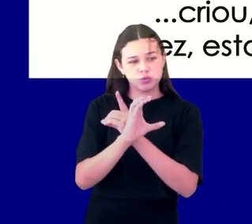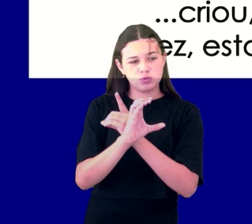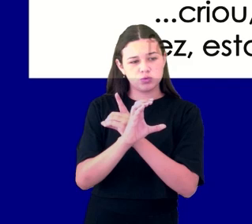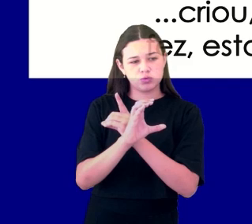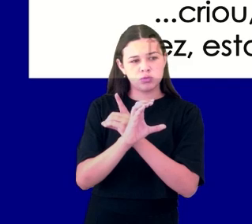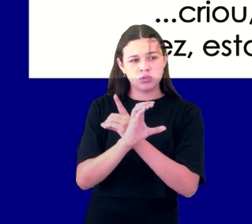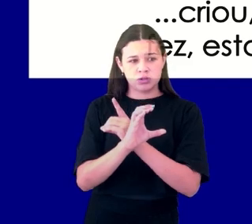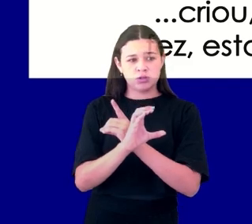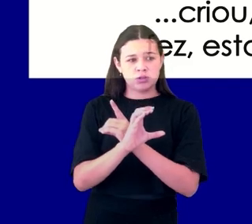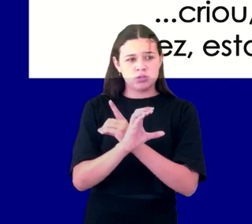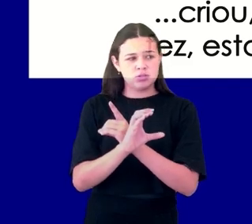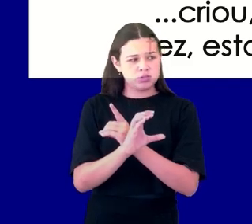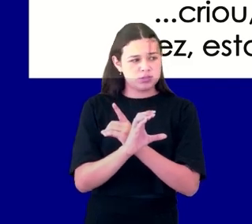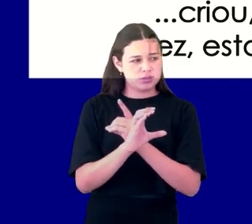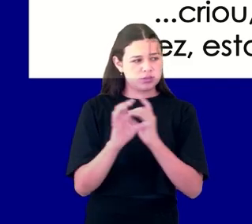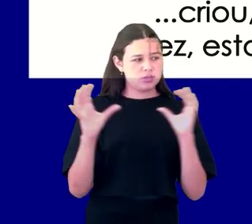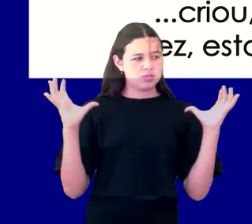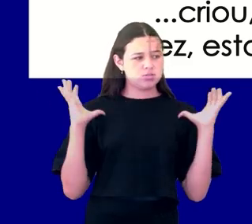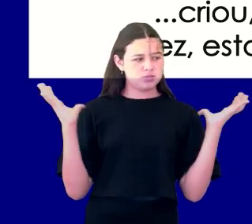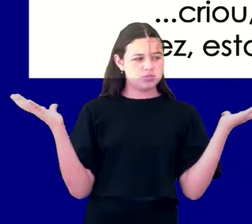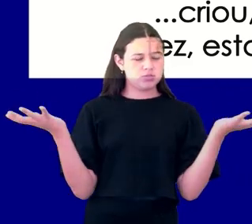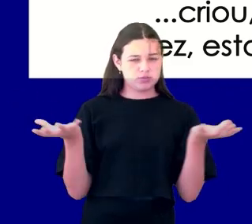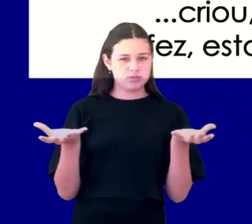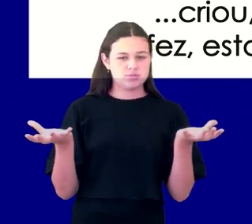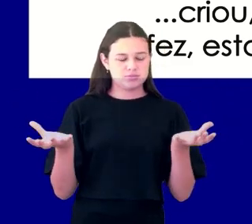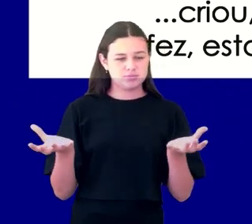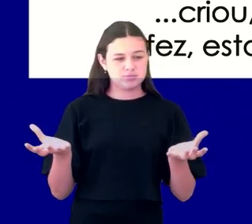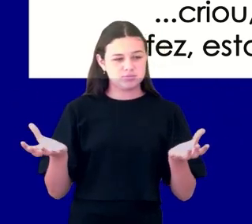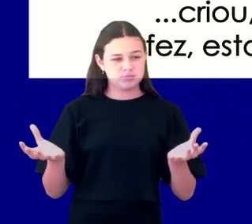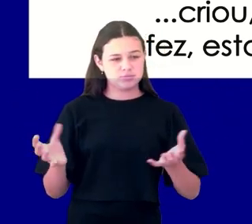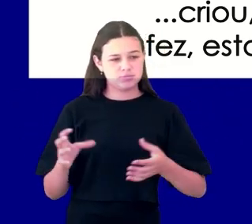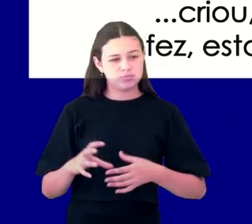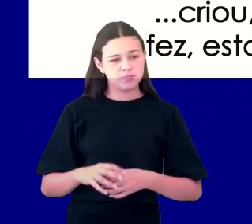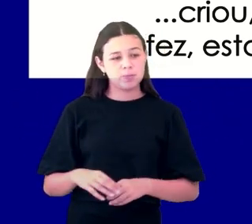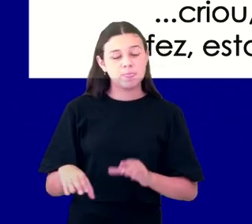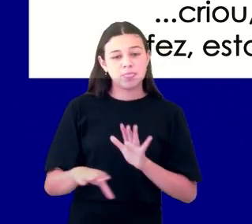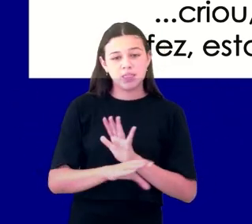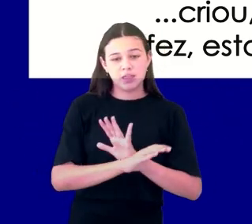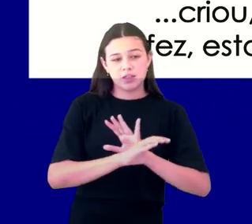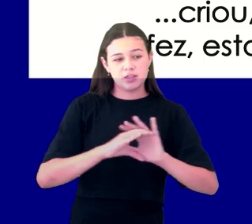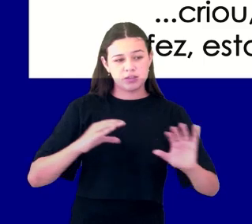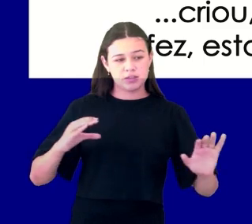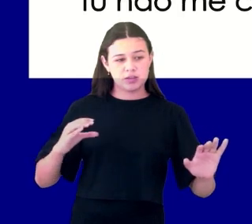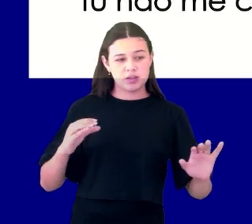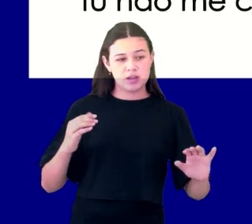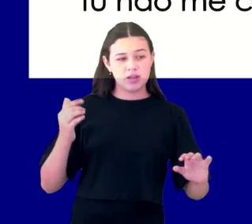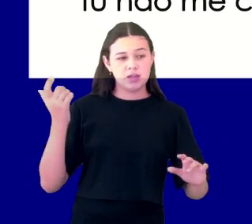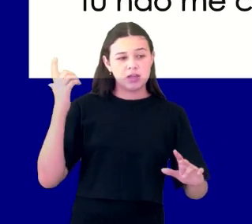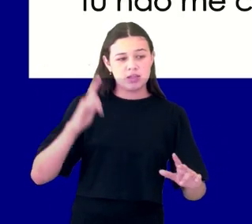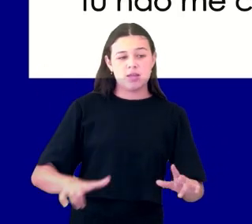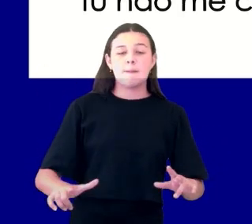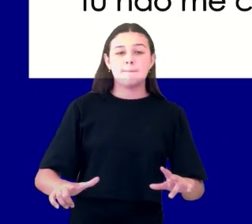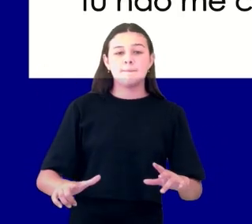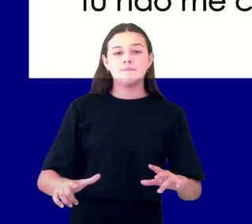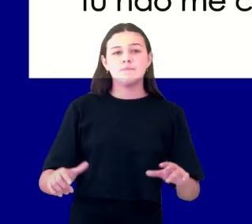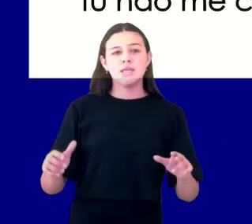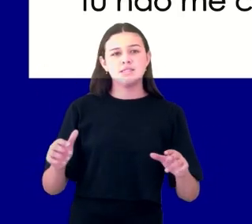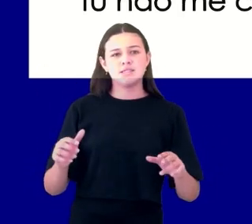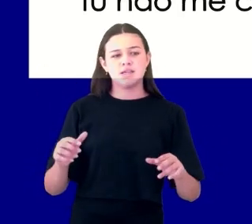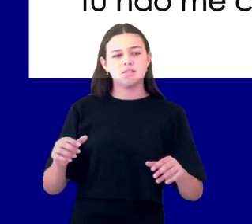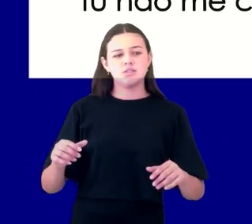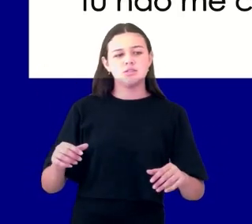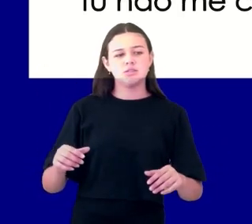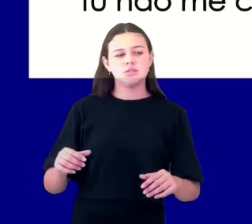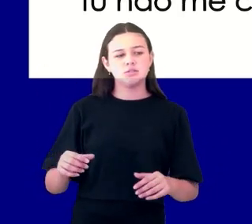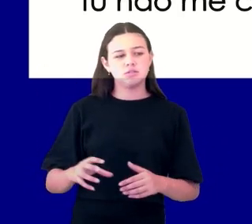E é tão interessante que nesse capítulo ele repete esta mensagem algumas vezes. No versículo 5 ele diz, eu sou o Senhor e não